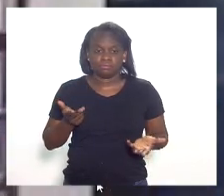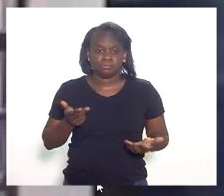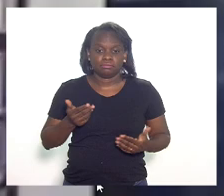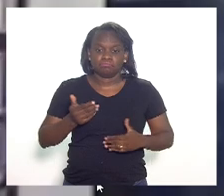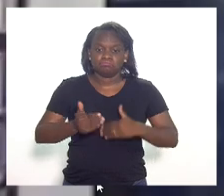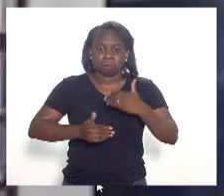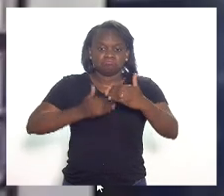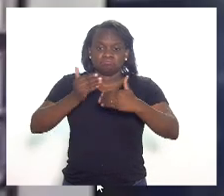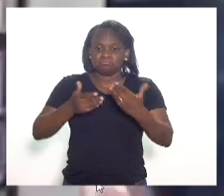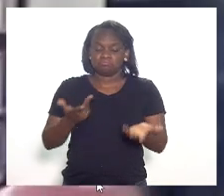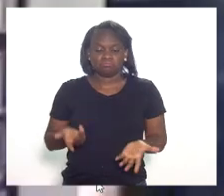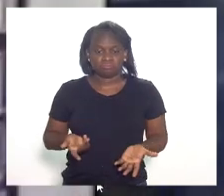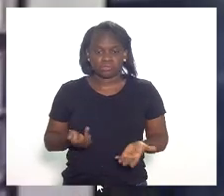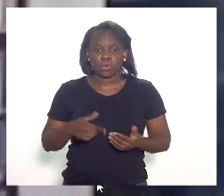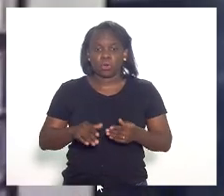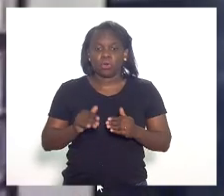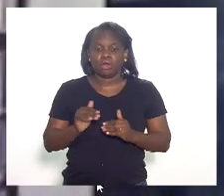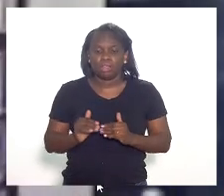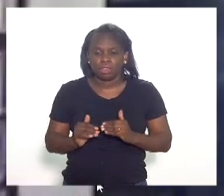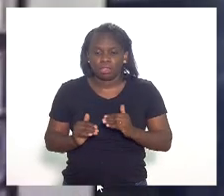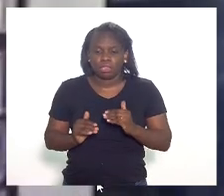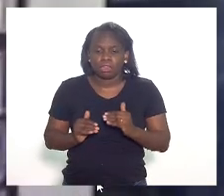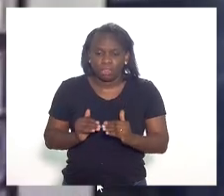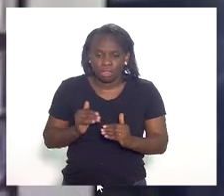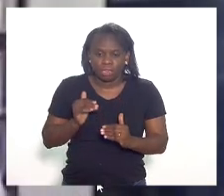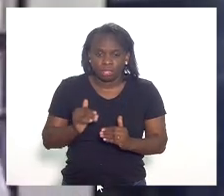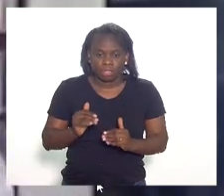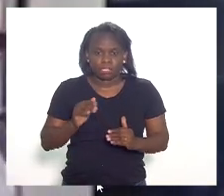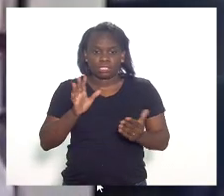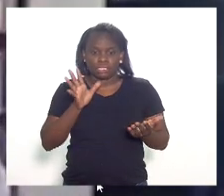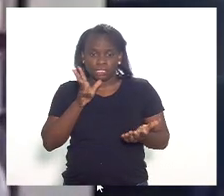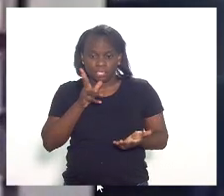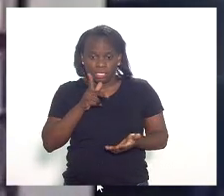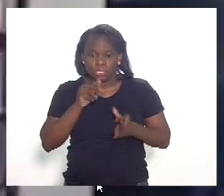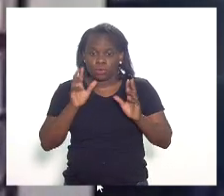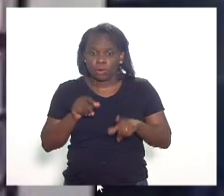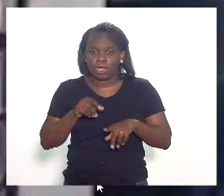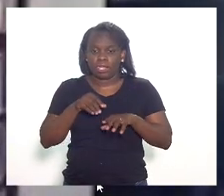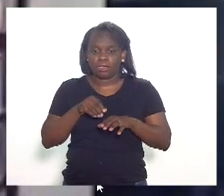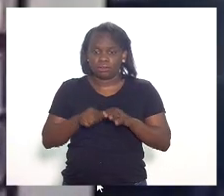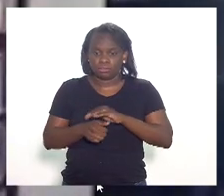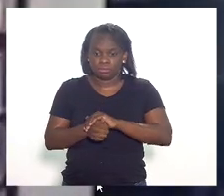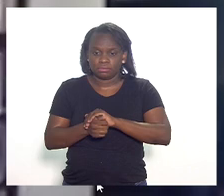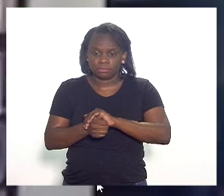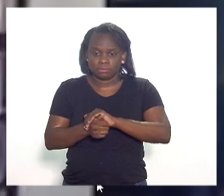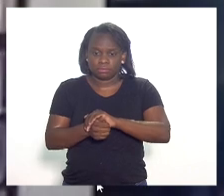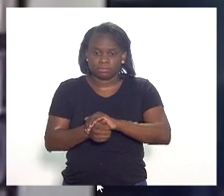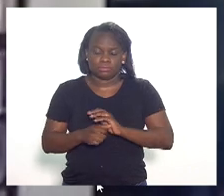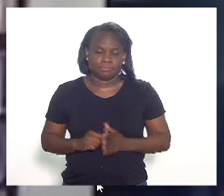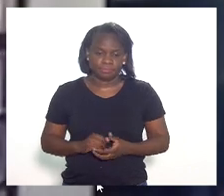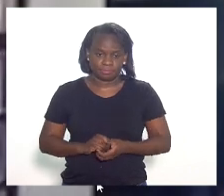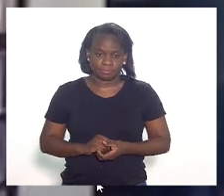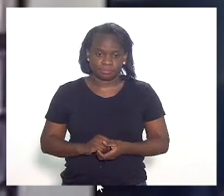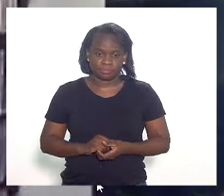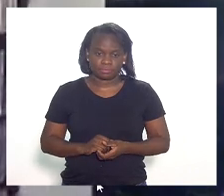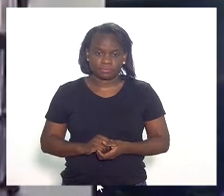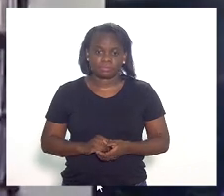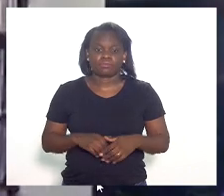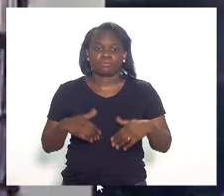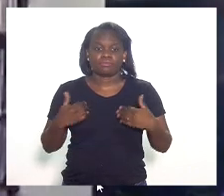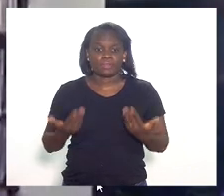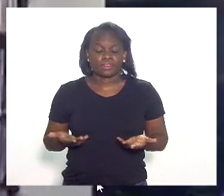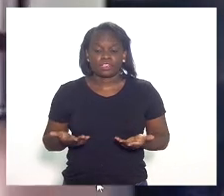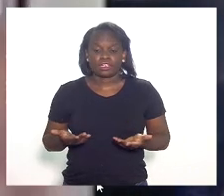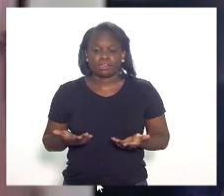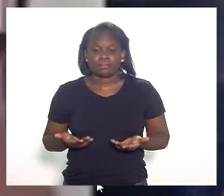andam ou andam a passos decágados. Essa é que é a verdade. E aí,